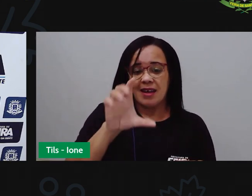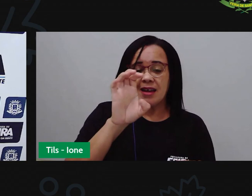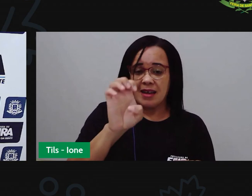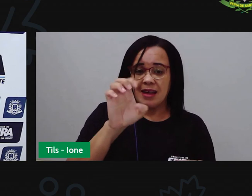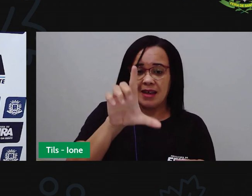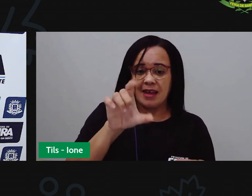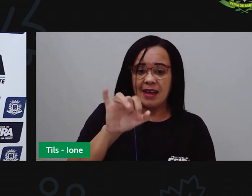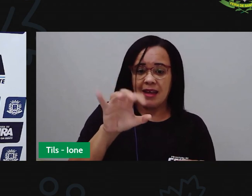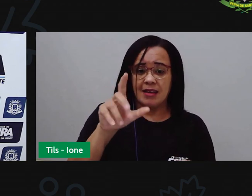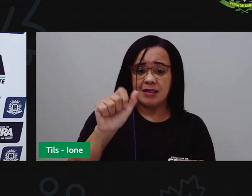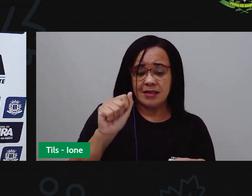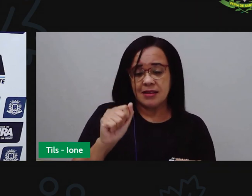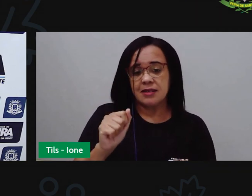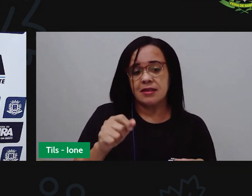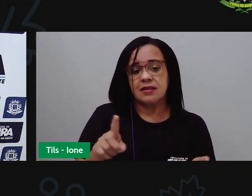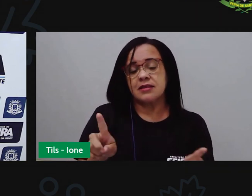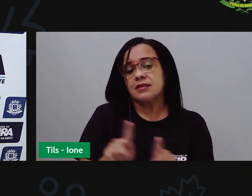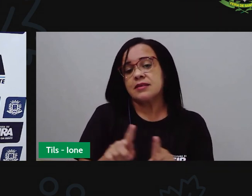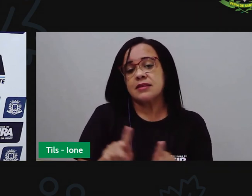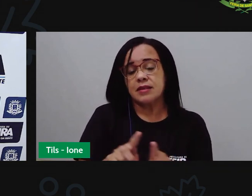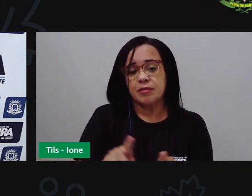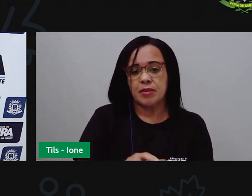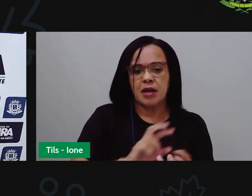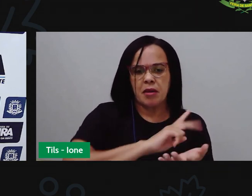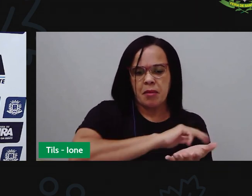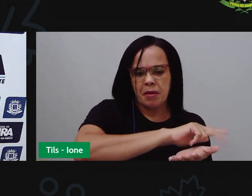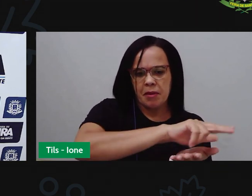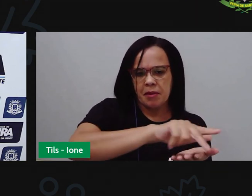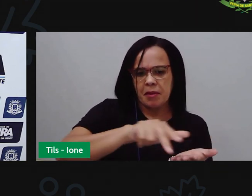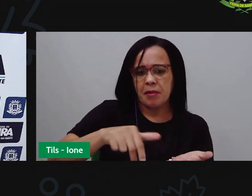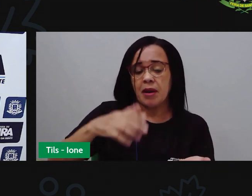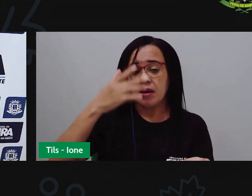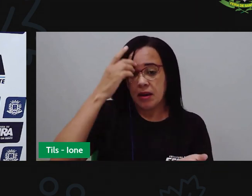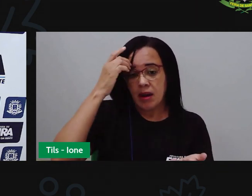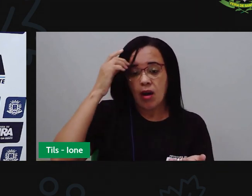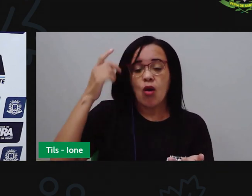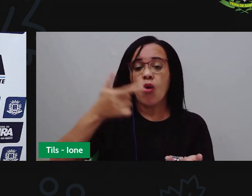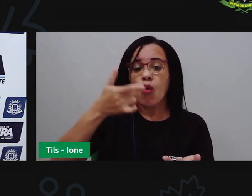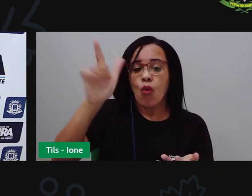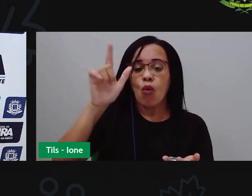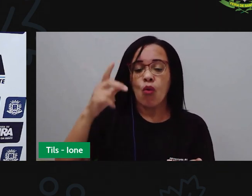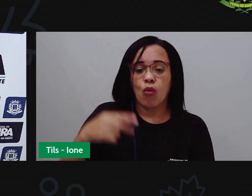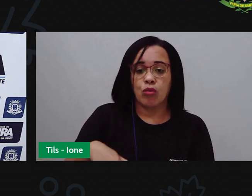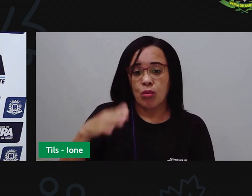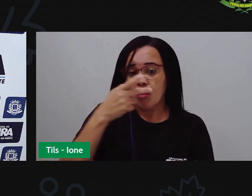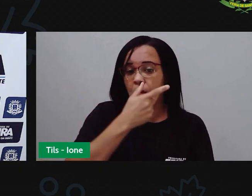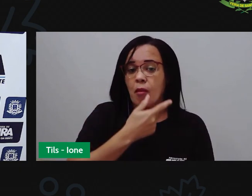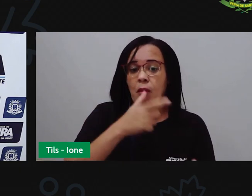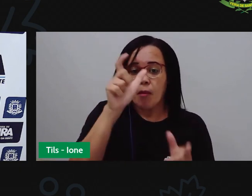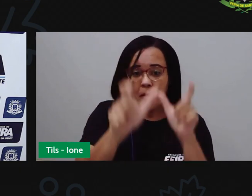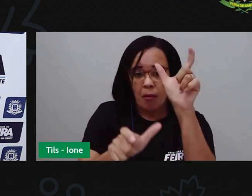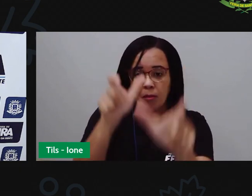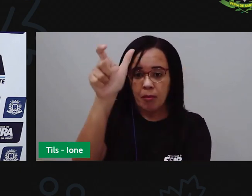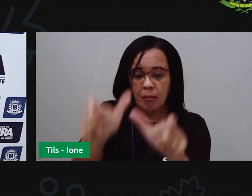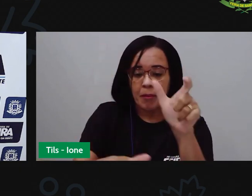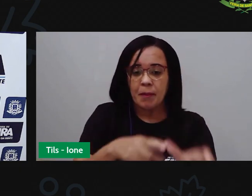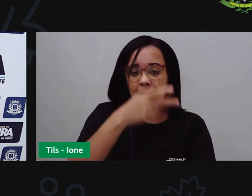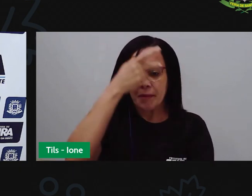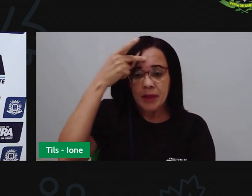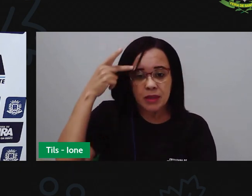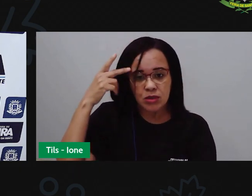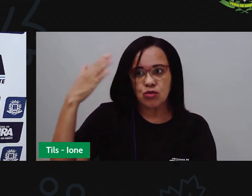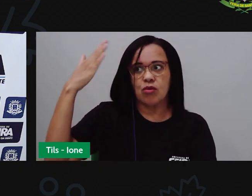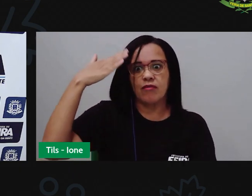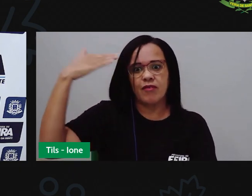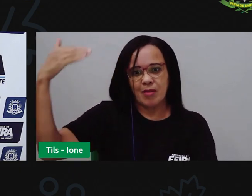ferências, como a Georgina Erisman, o Juracidória. Vimos que Feira de Santana